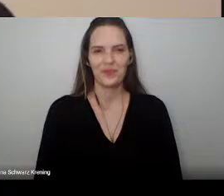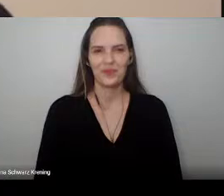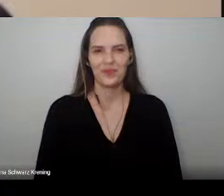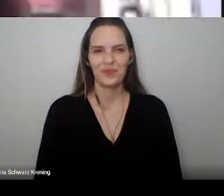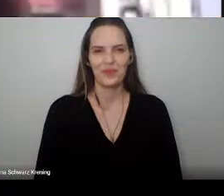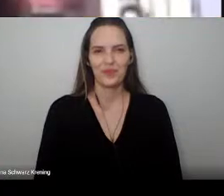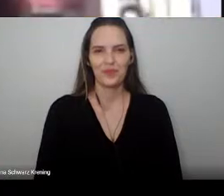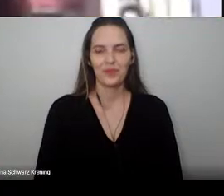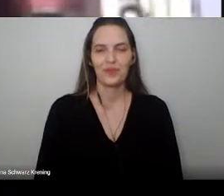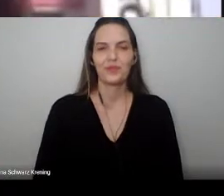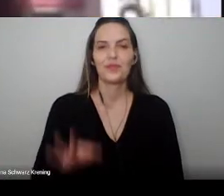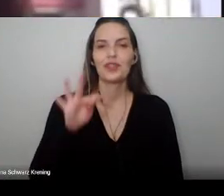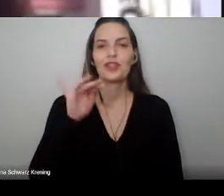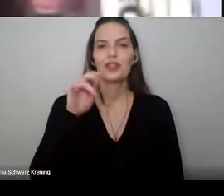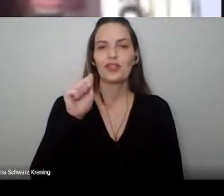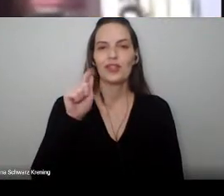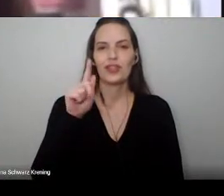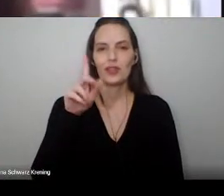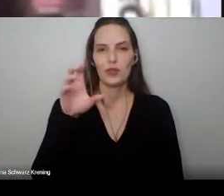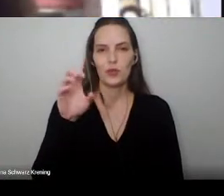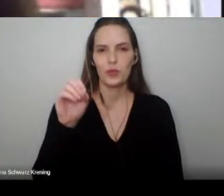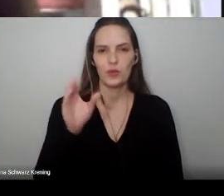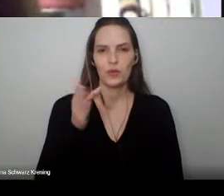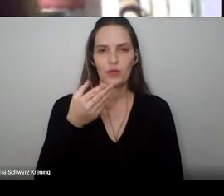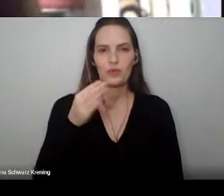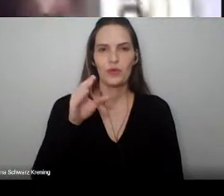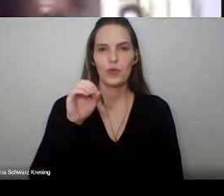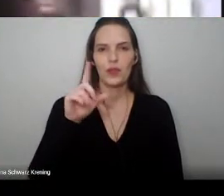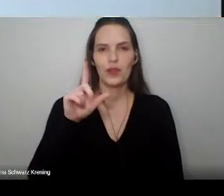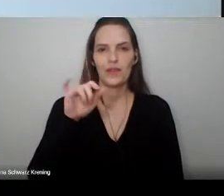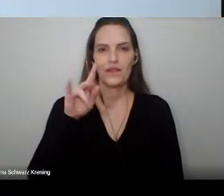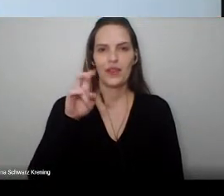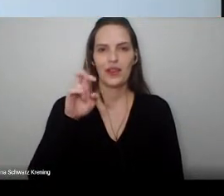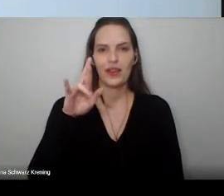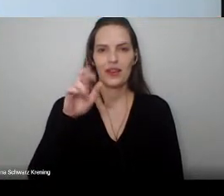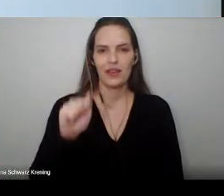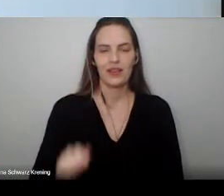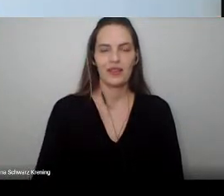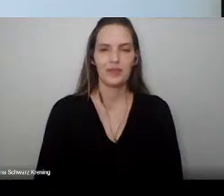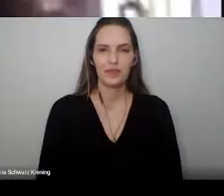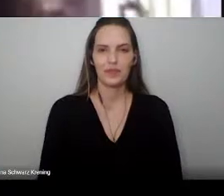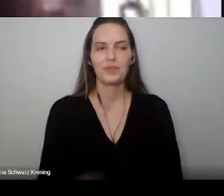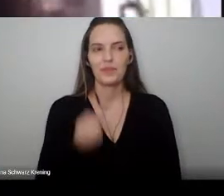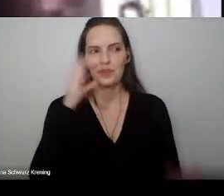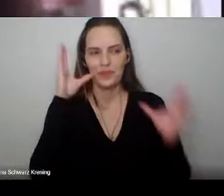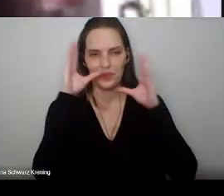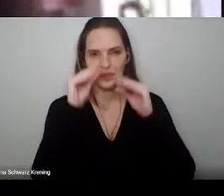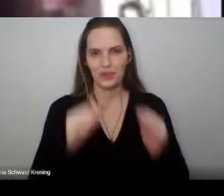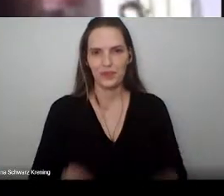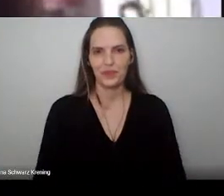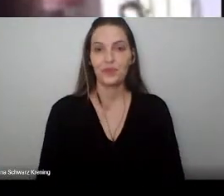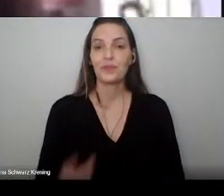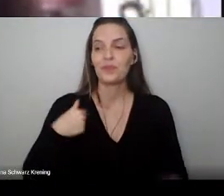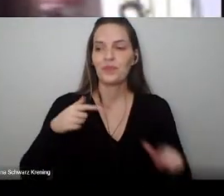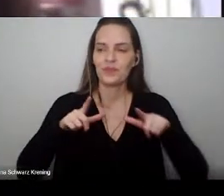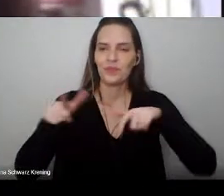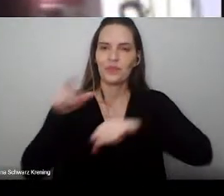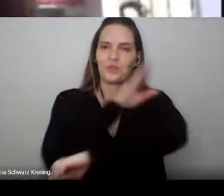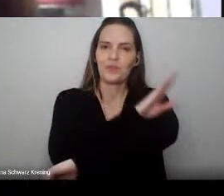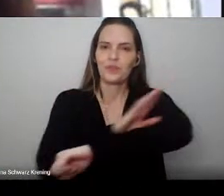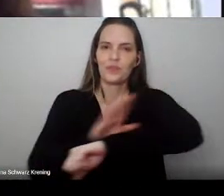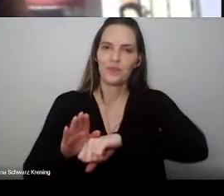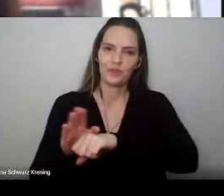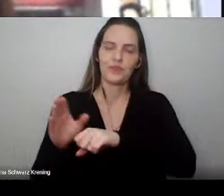Tiago de Oliveira Gonçalves. Boa noite, professora. Eu lhe concedo o grau de bacharel em